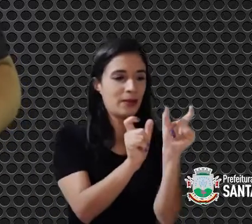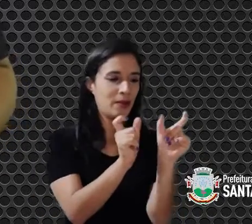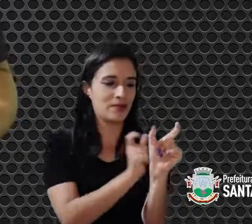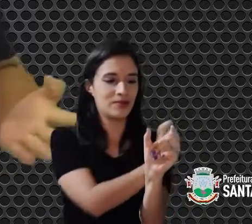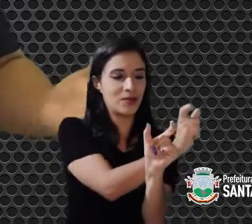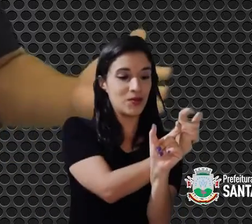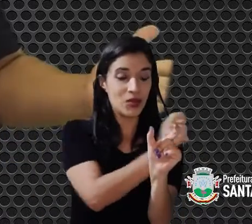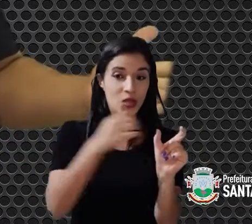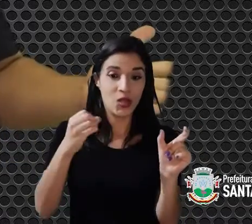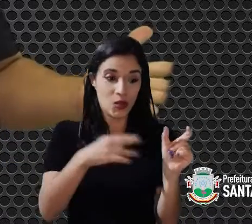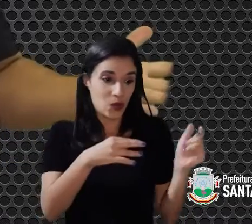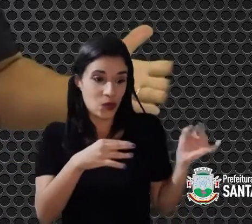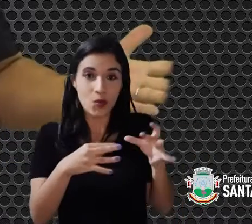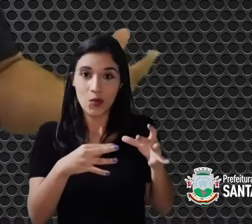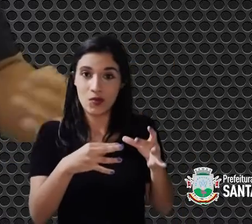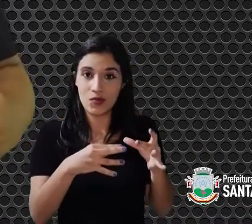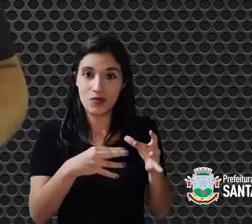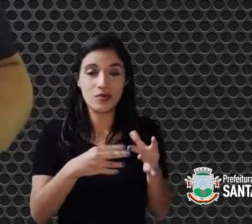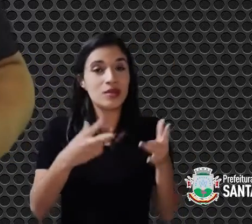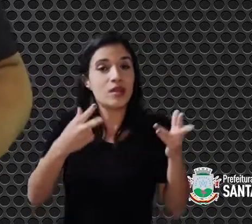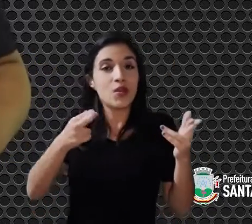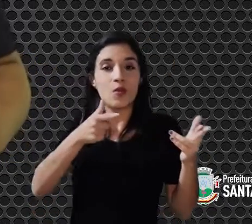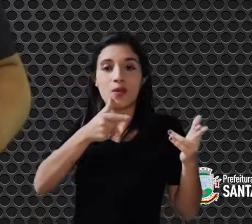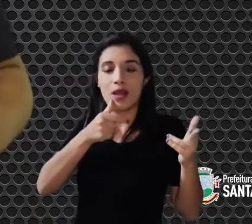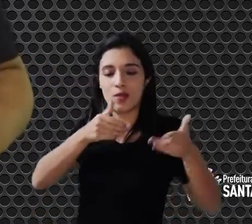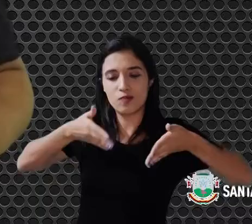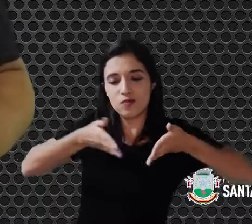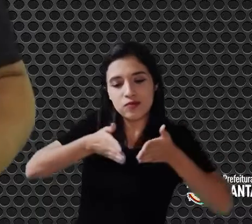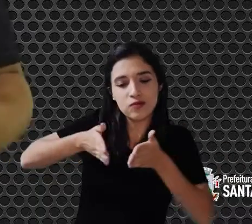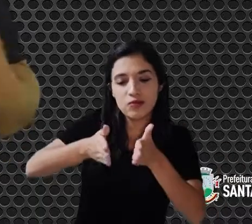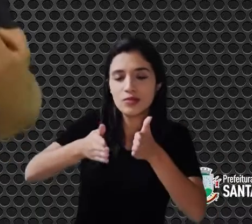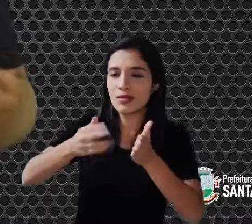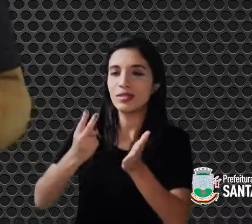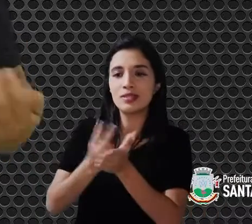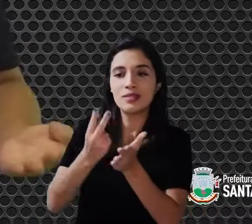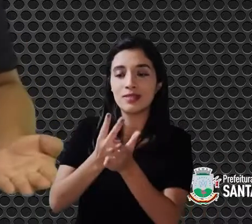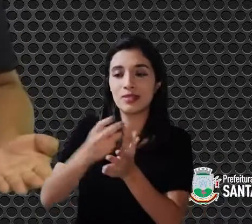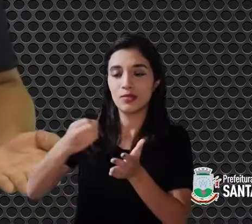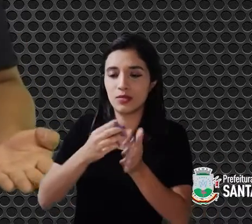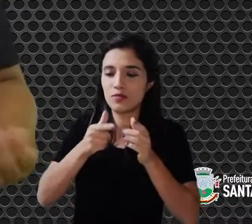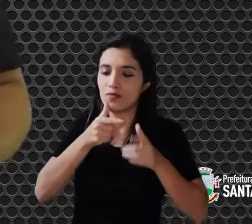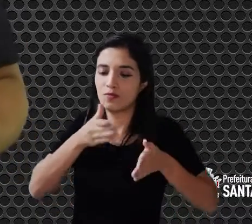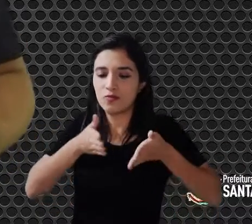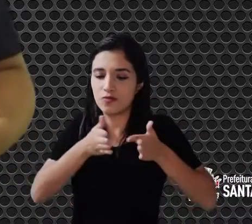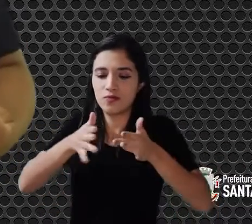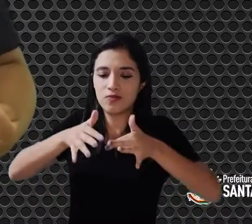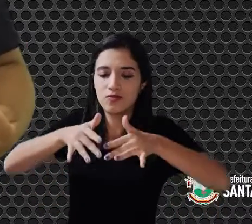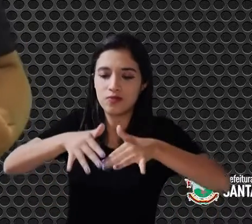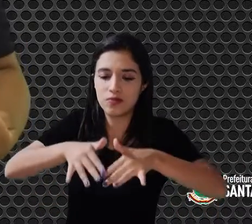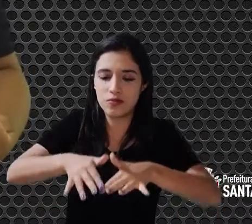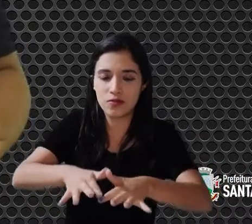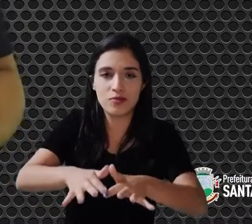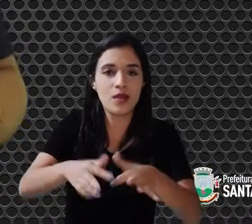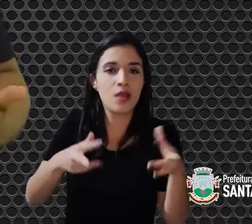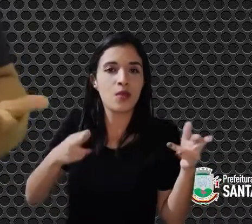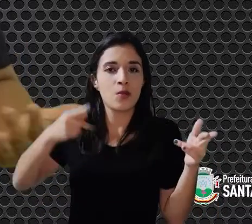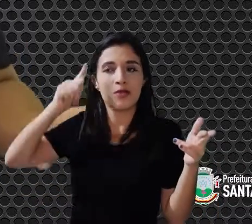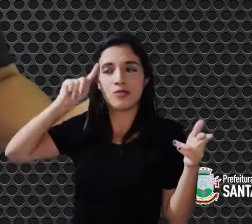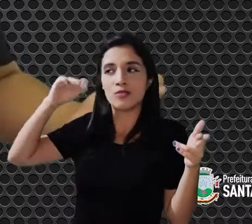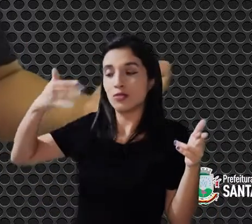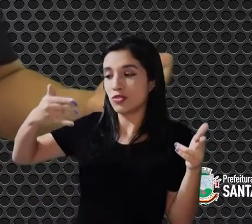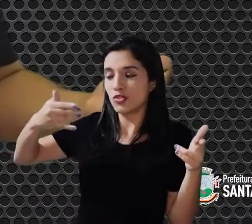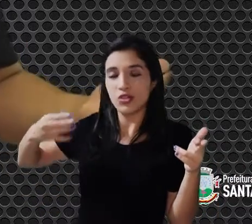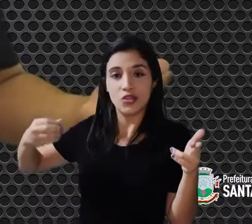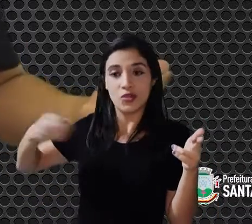elas, mais novas ficam, como a água do rio, que é a água sempre nova, como cada dia, que é